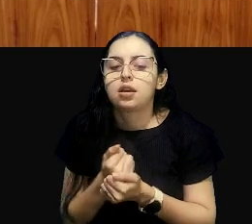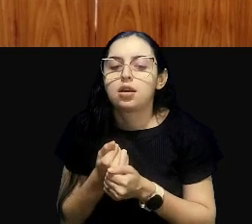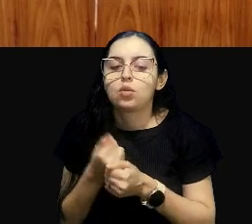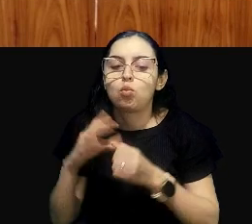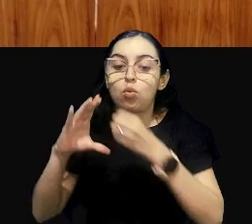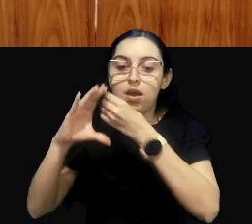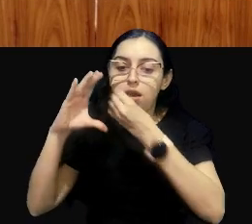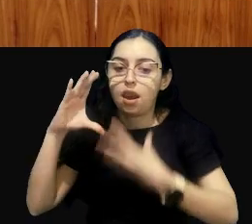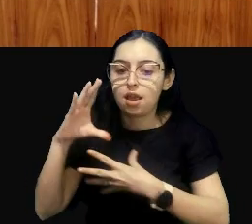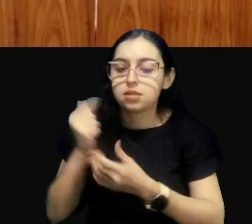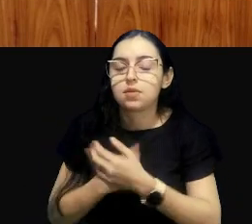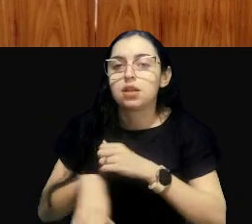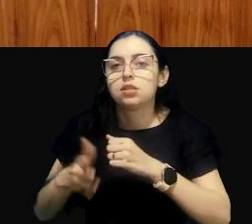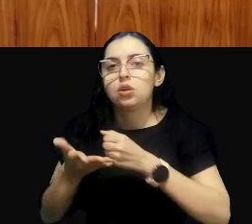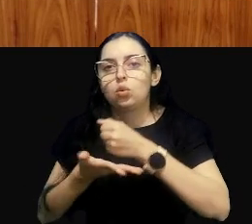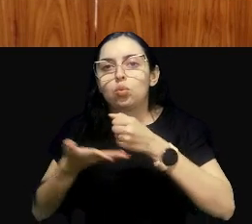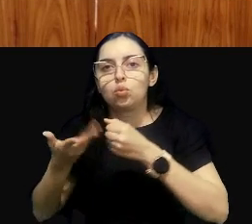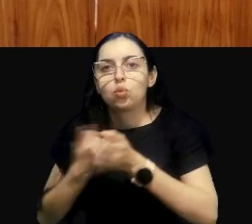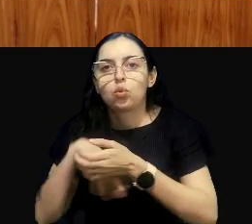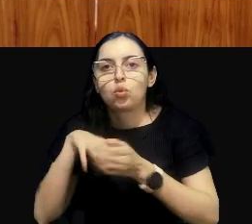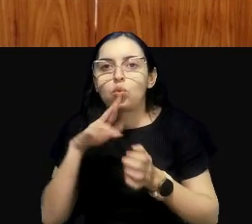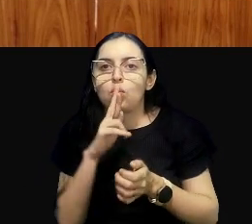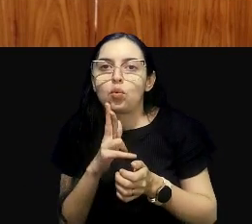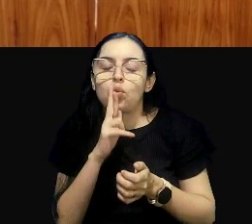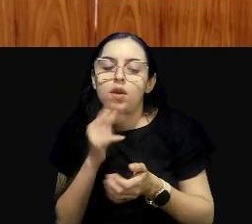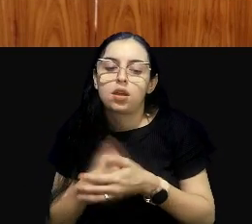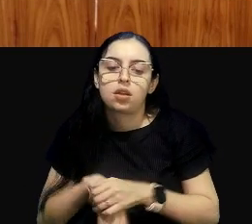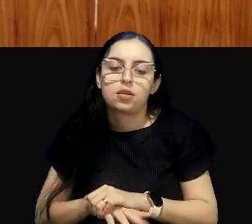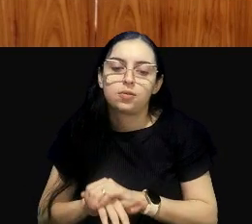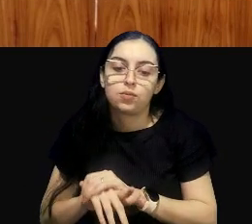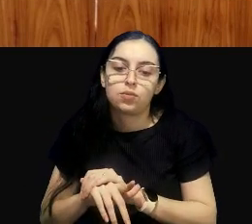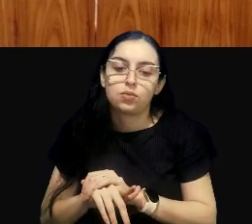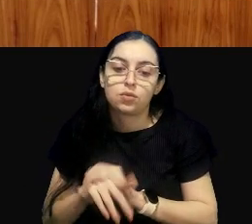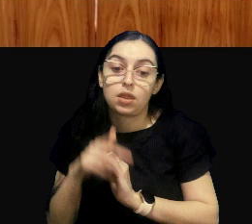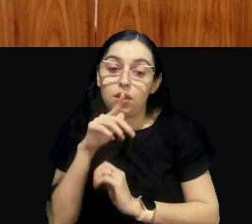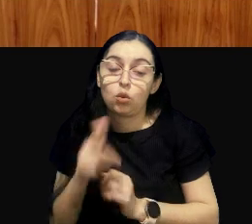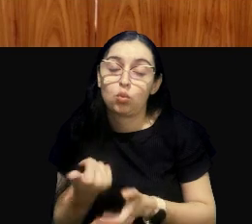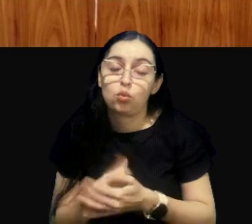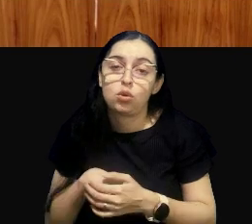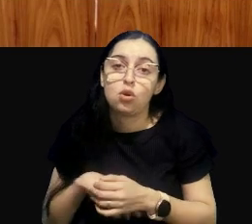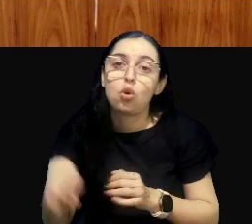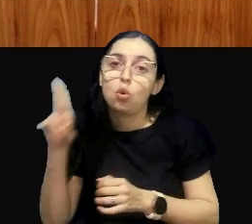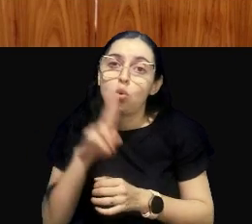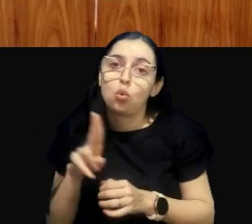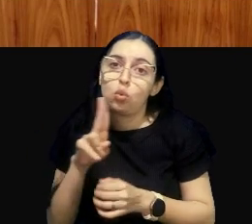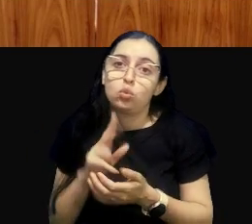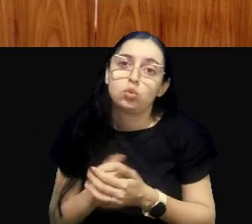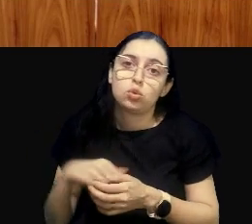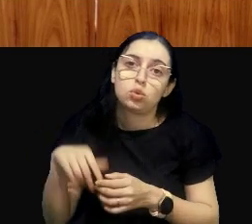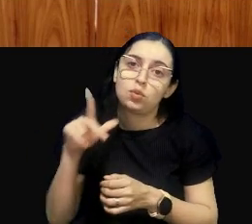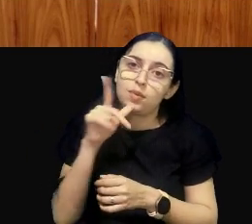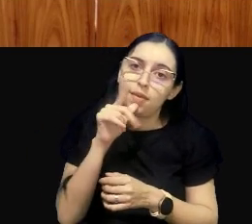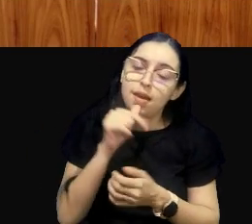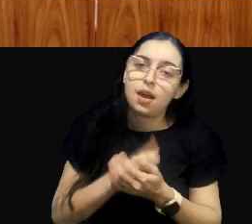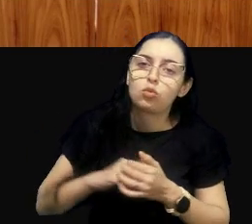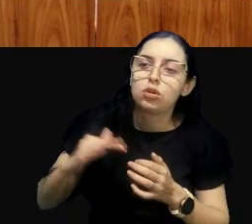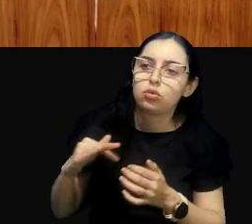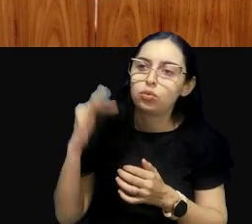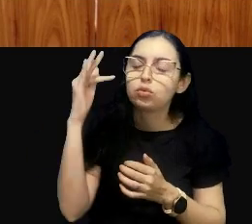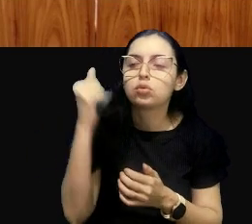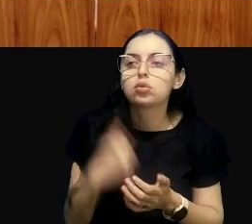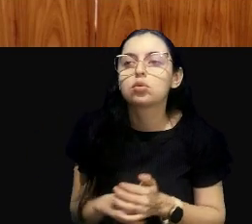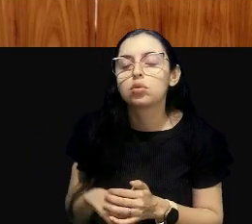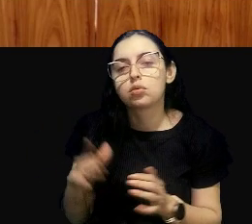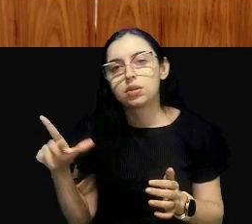usos atuais e pretendidos da água no futuro, e se a gente está discutindo usos atuais e pretendidos da água no futuro, gente tem que